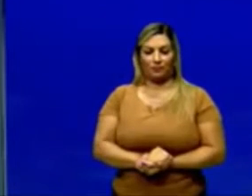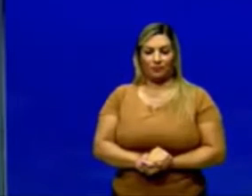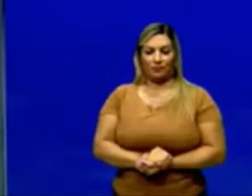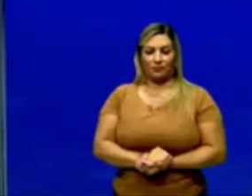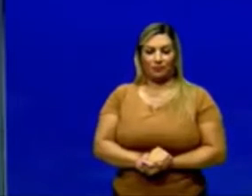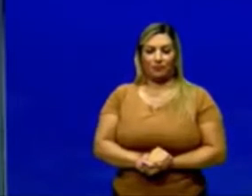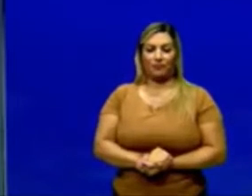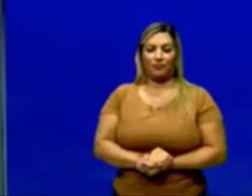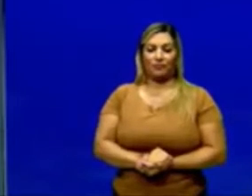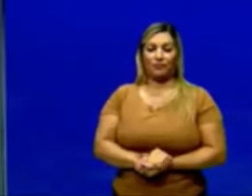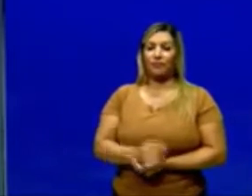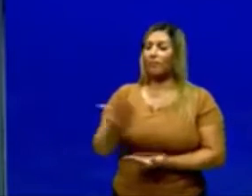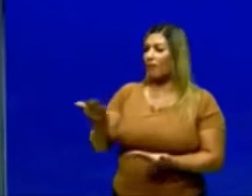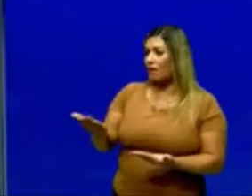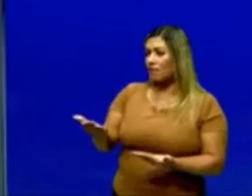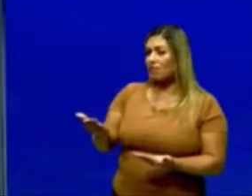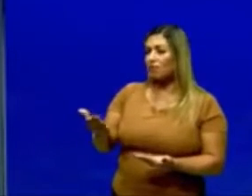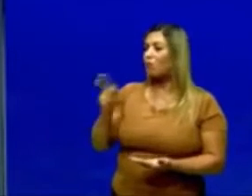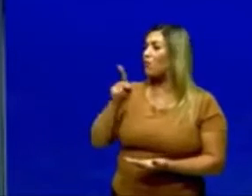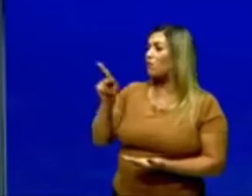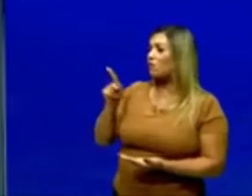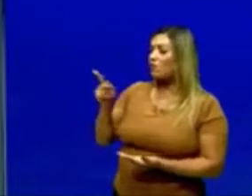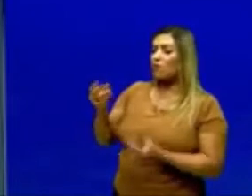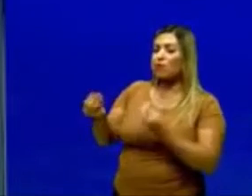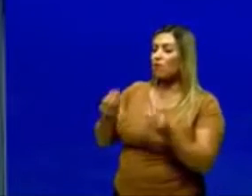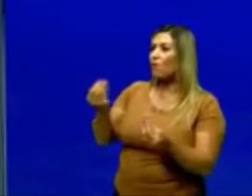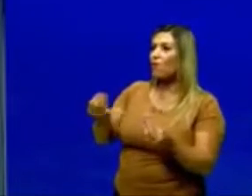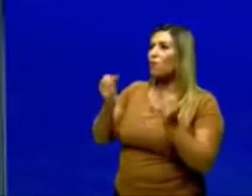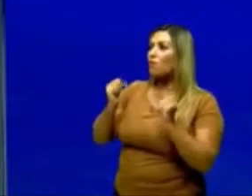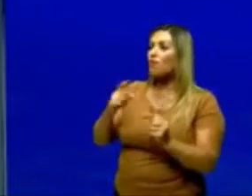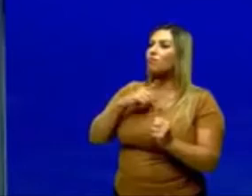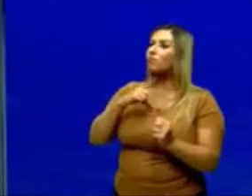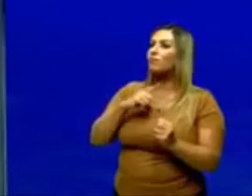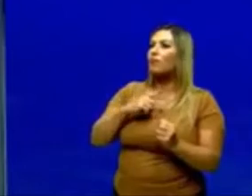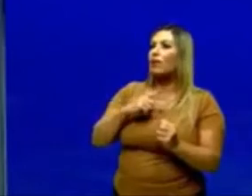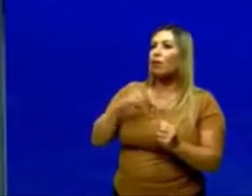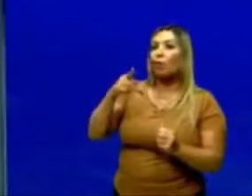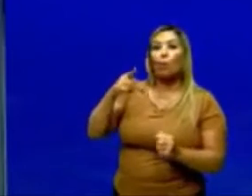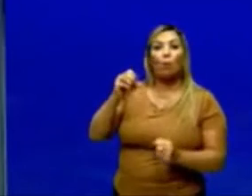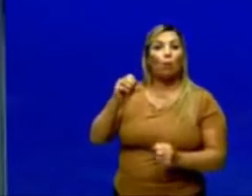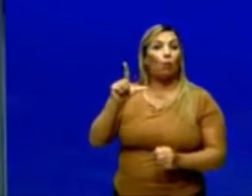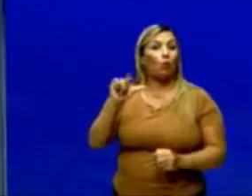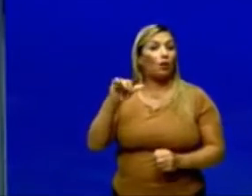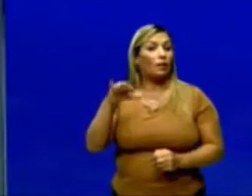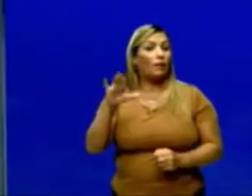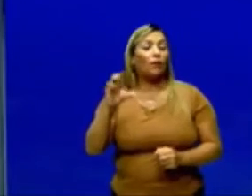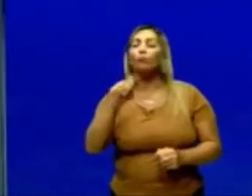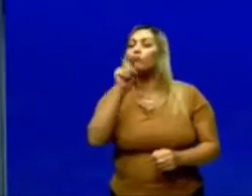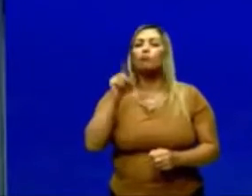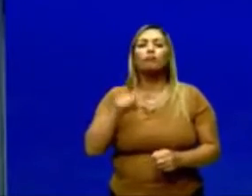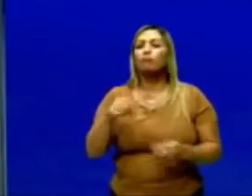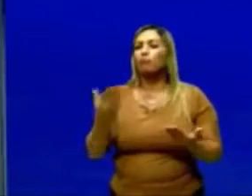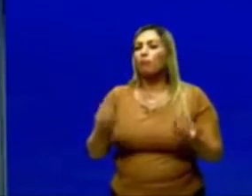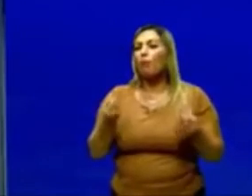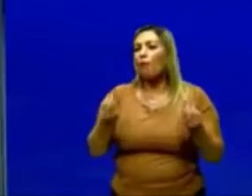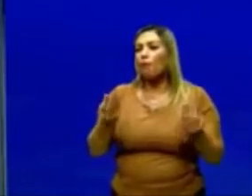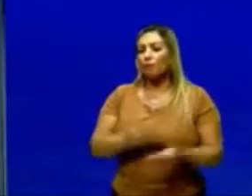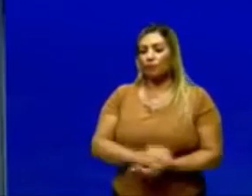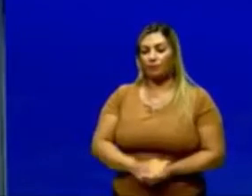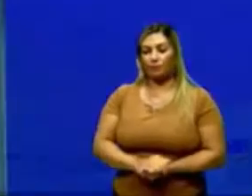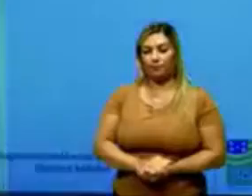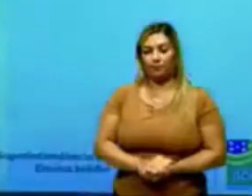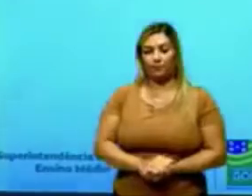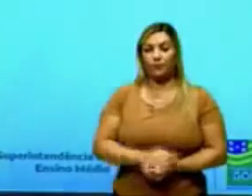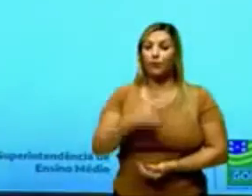Mas vem cá, Luiz Carlos, como eu posso obter um polímero, né? Então, olha só, nós podemos